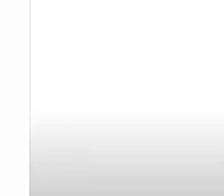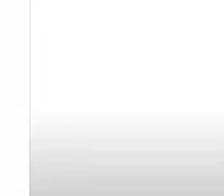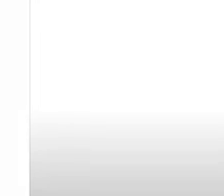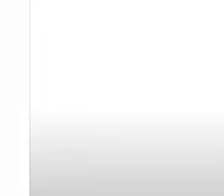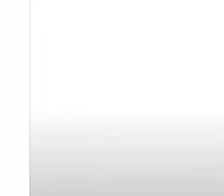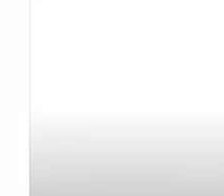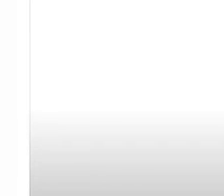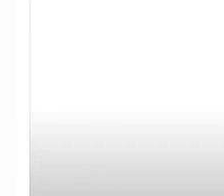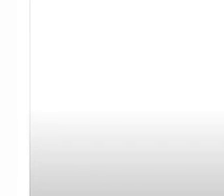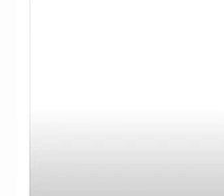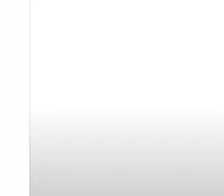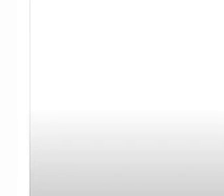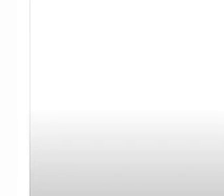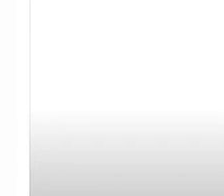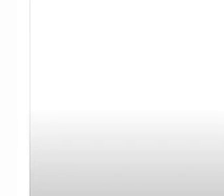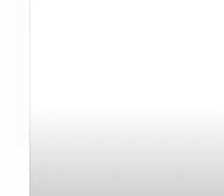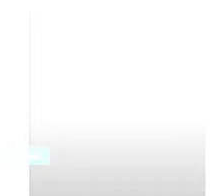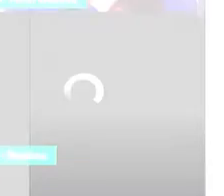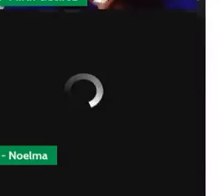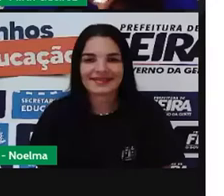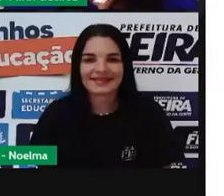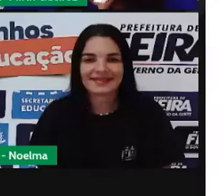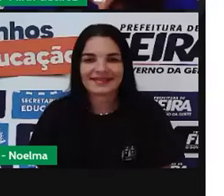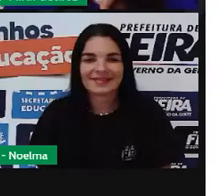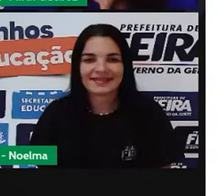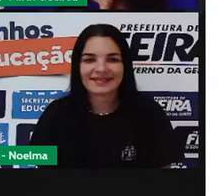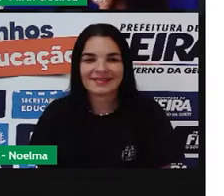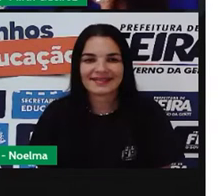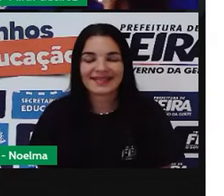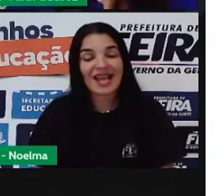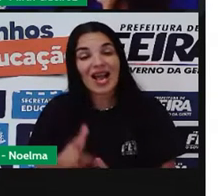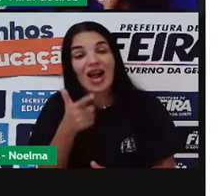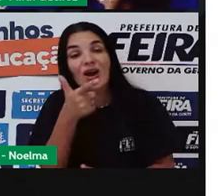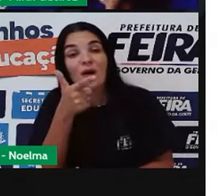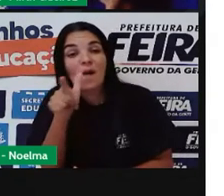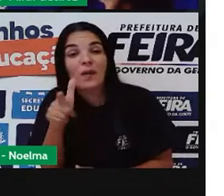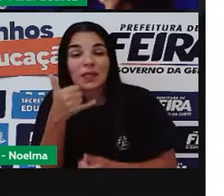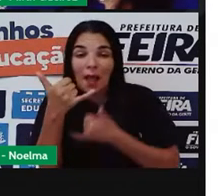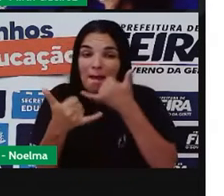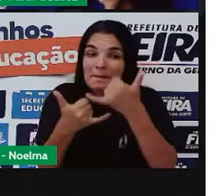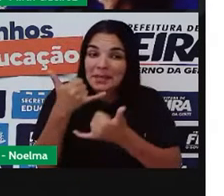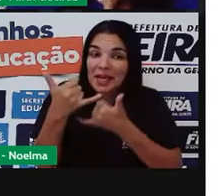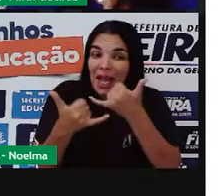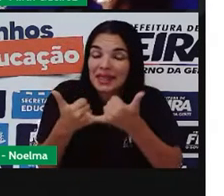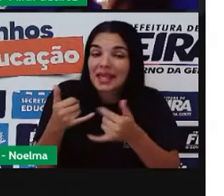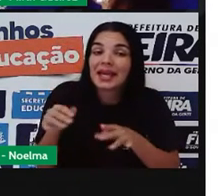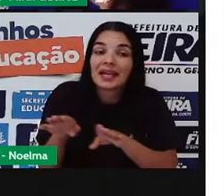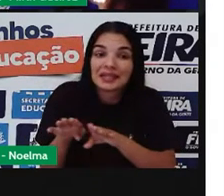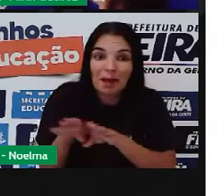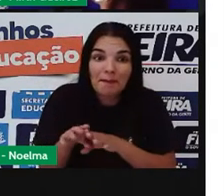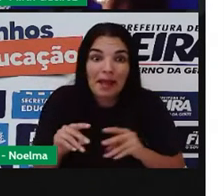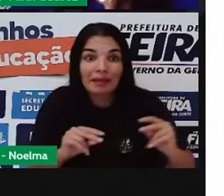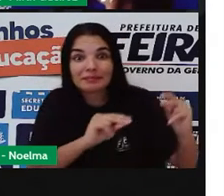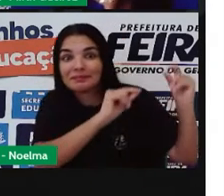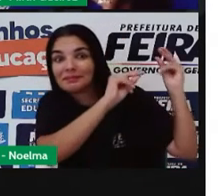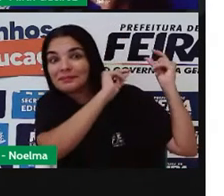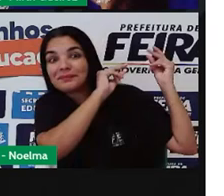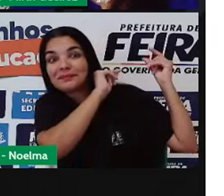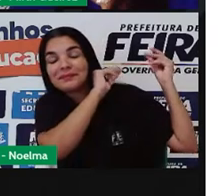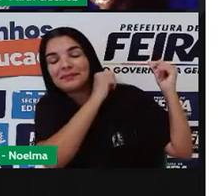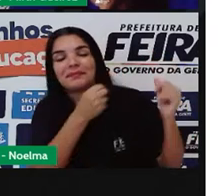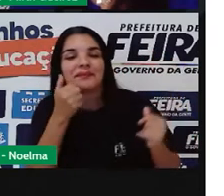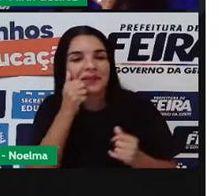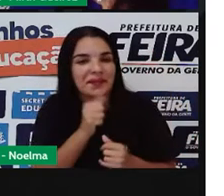jogavam cachangar, tira, Outra brincadeira, também do tempo dos nossos